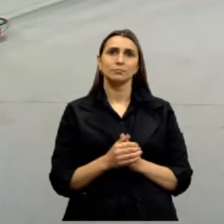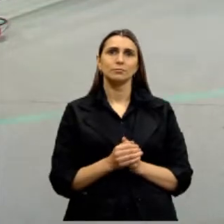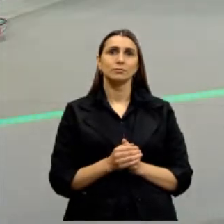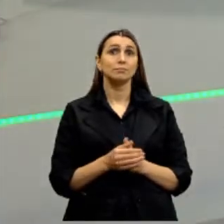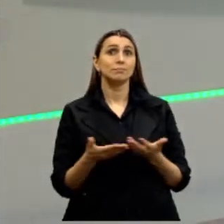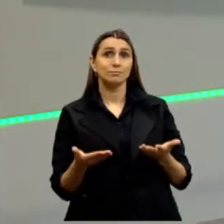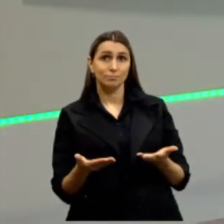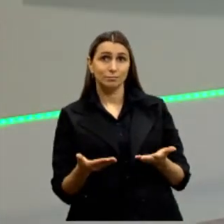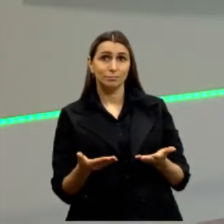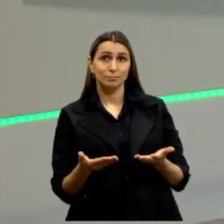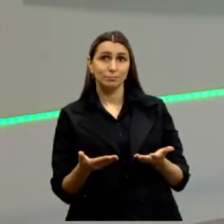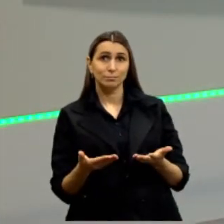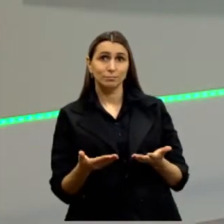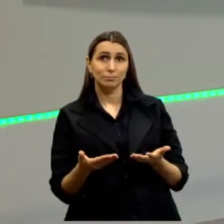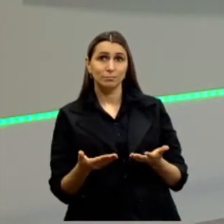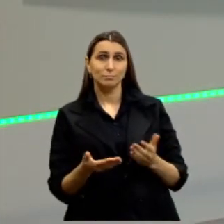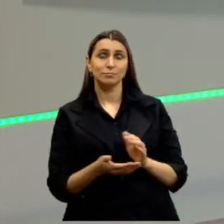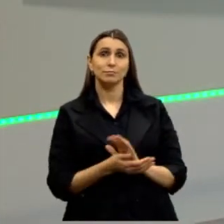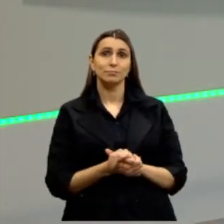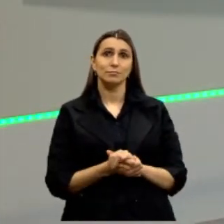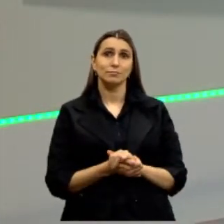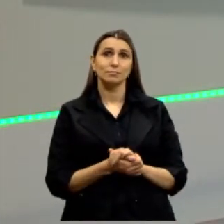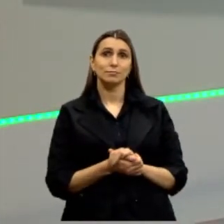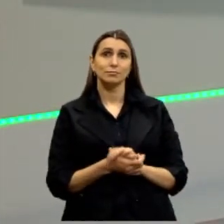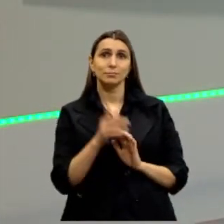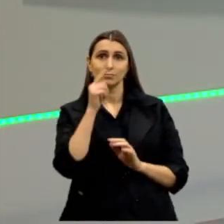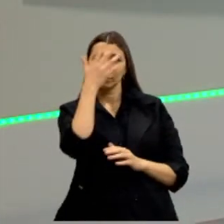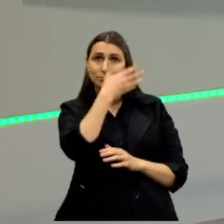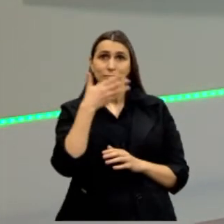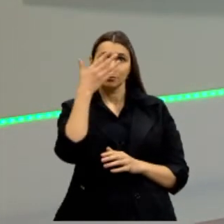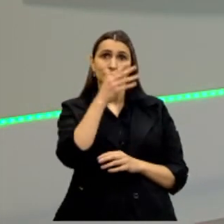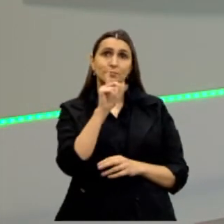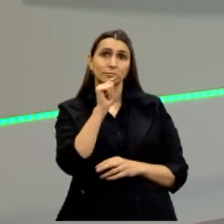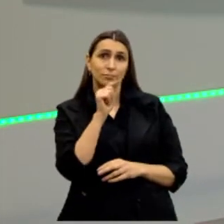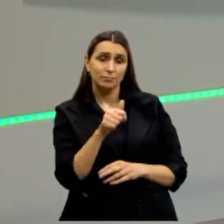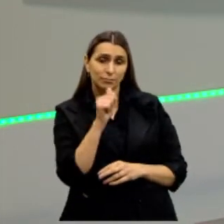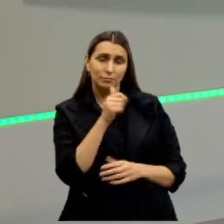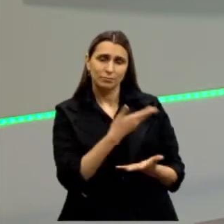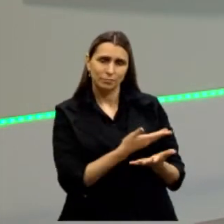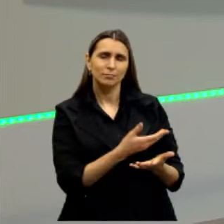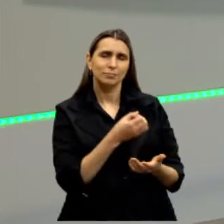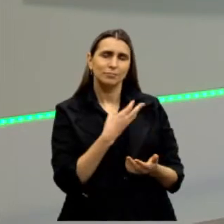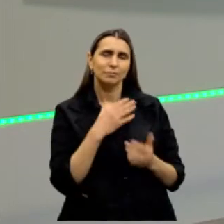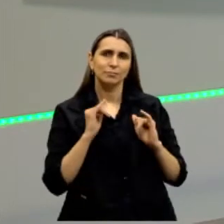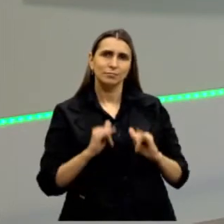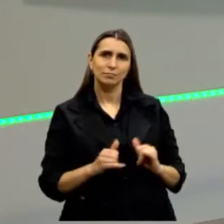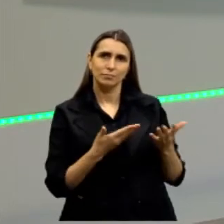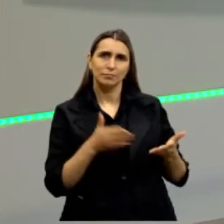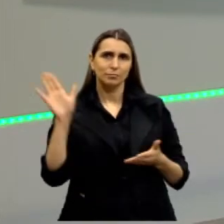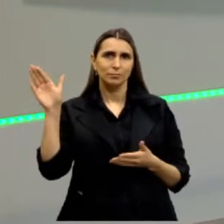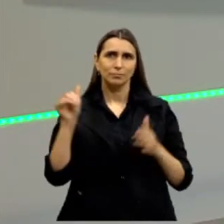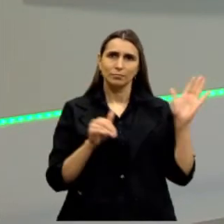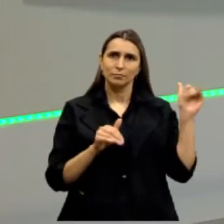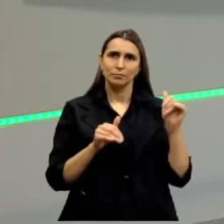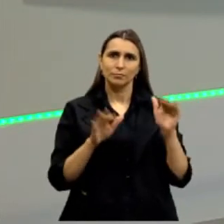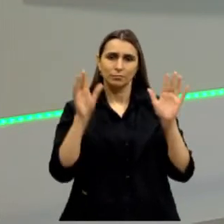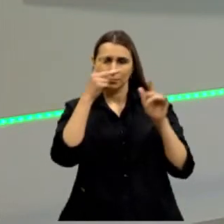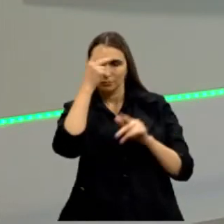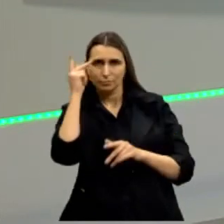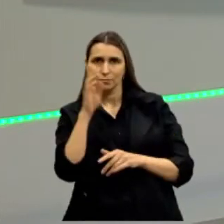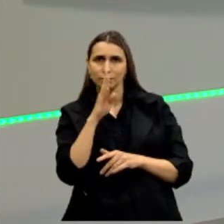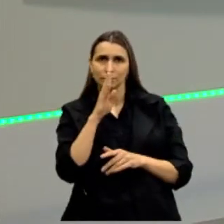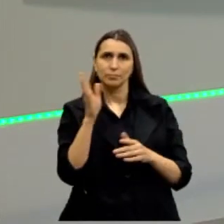E aí, moçadinha, jogaram água no rosto, tomaram aquela aguinha, muito bem, chamaram quem não estava assistindo, ah,